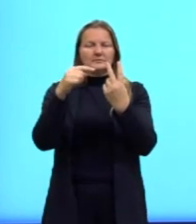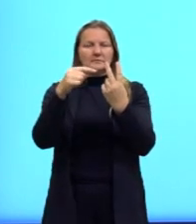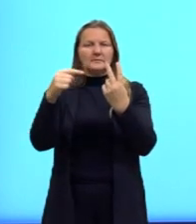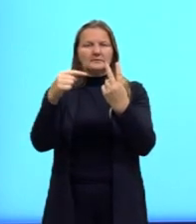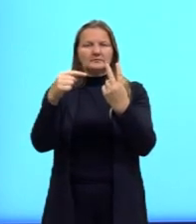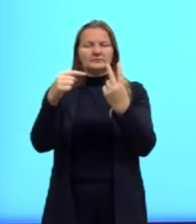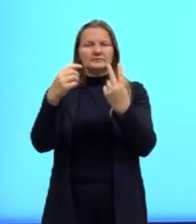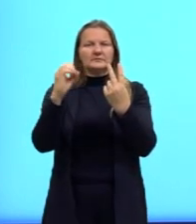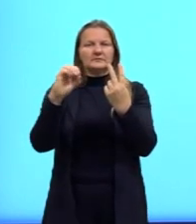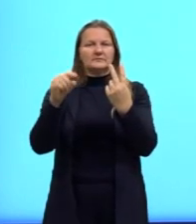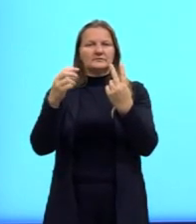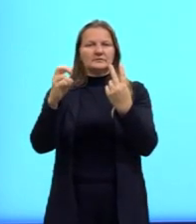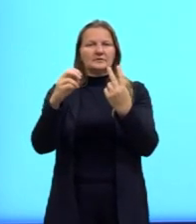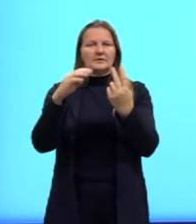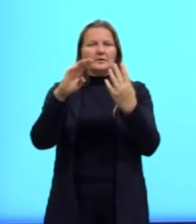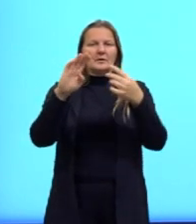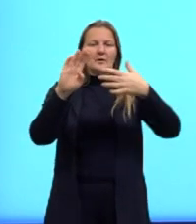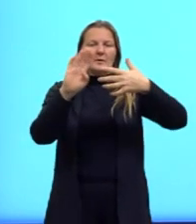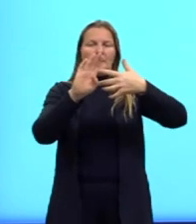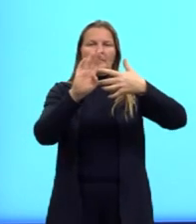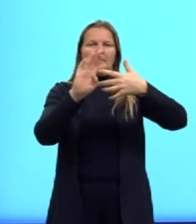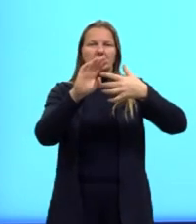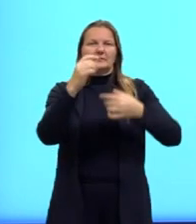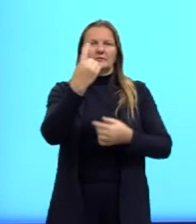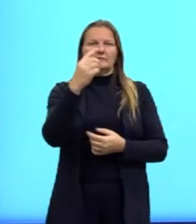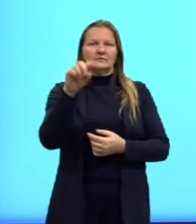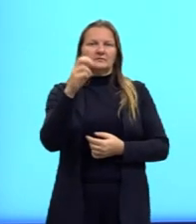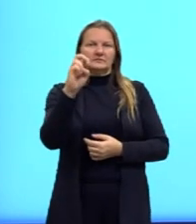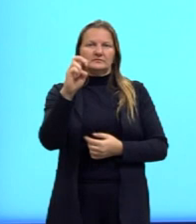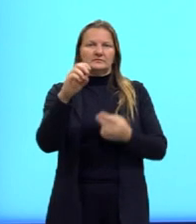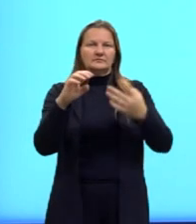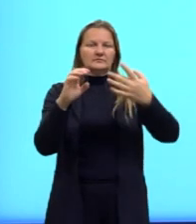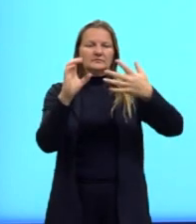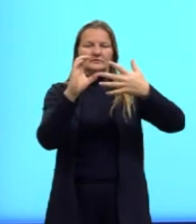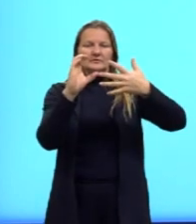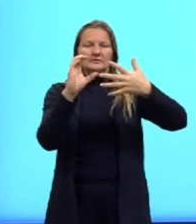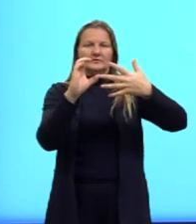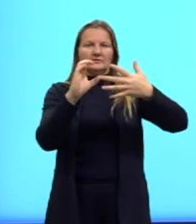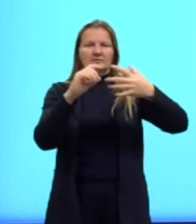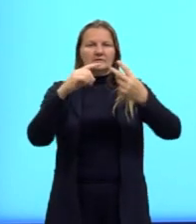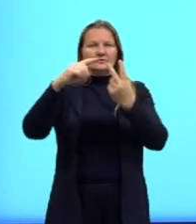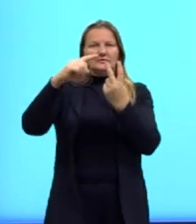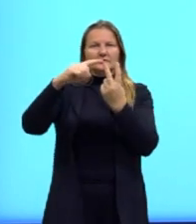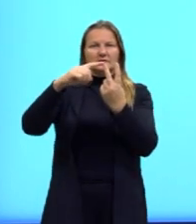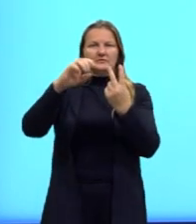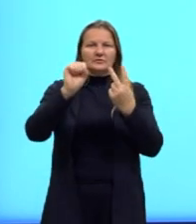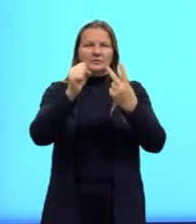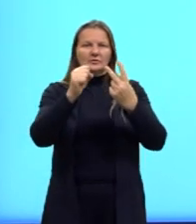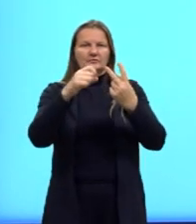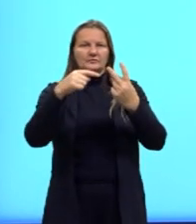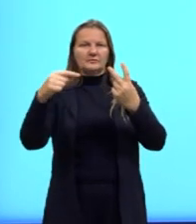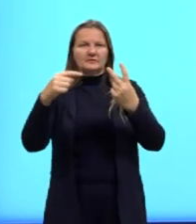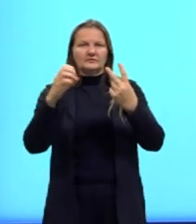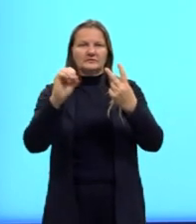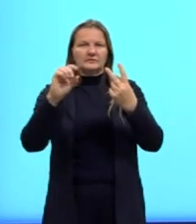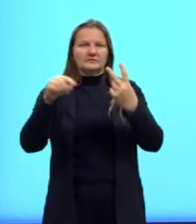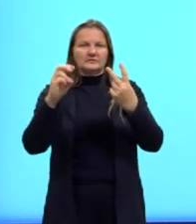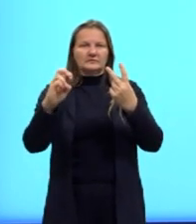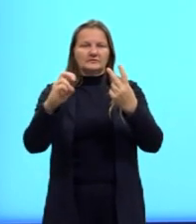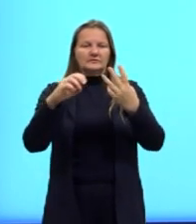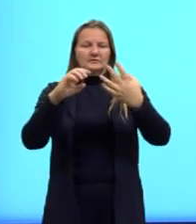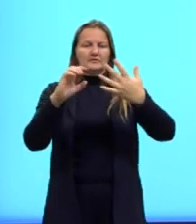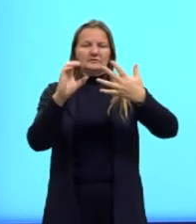,5. Letra B, 1,5. Letra C, raiz de 8, menos 0,5.